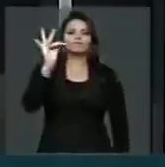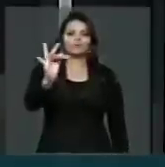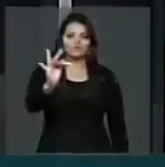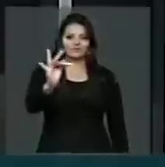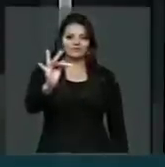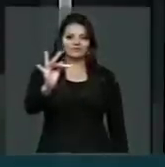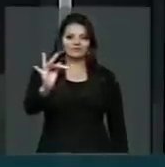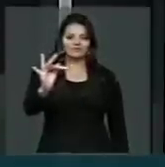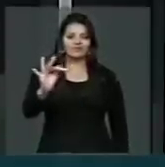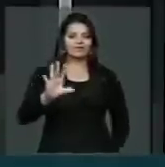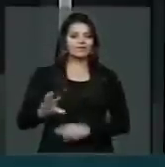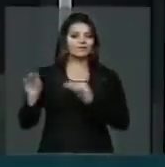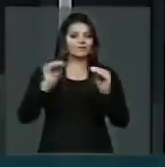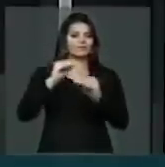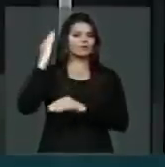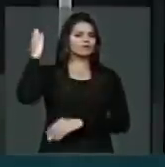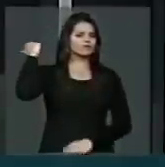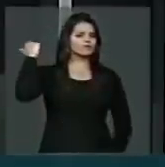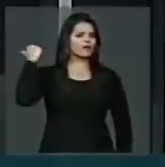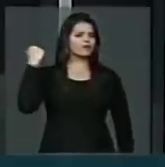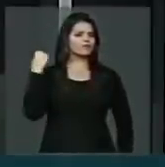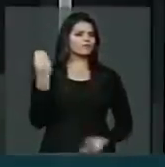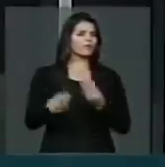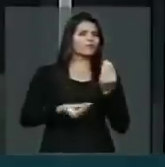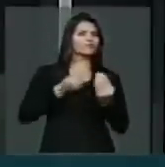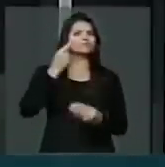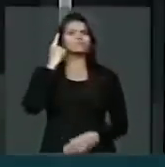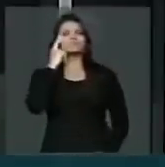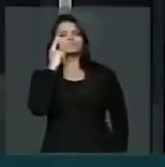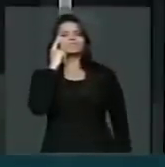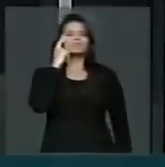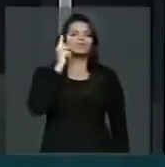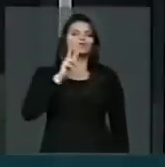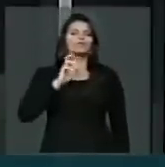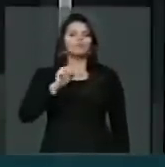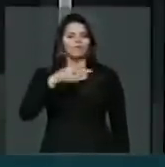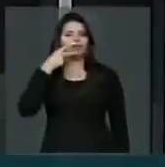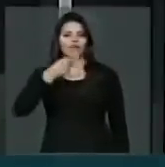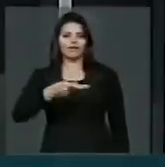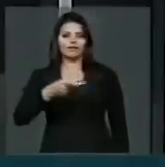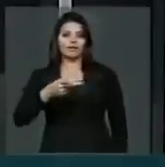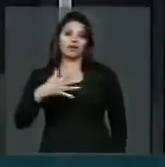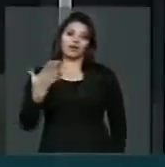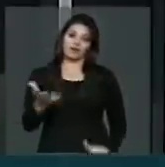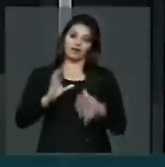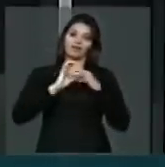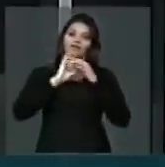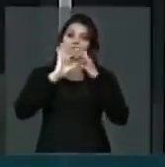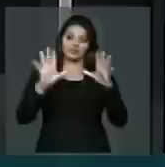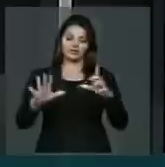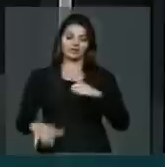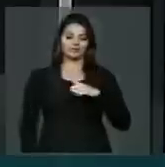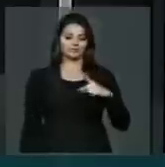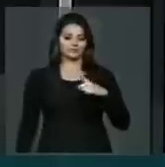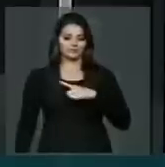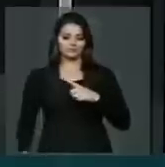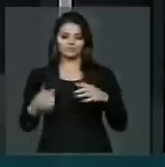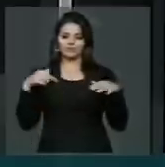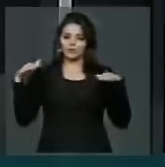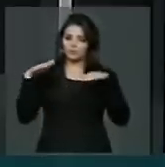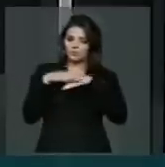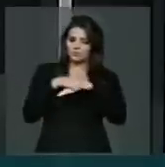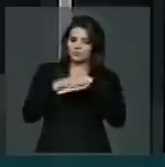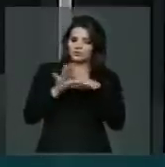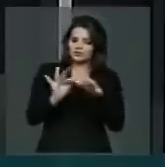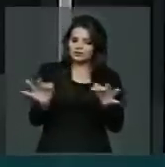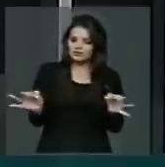E eu tomei a liberdade de humildemente